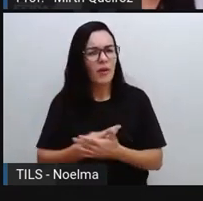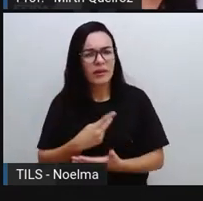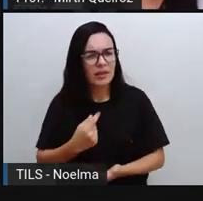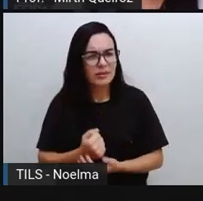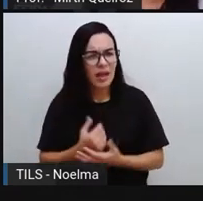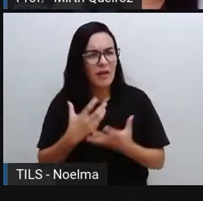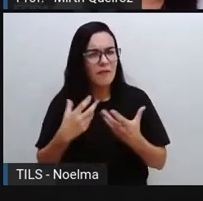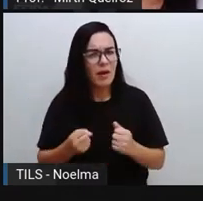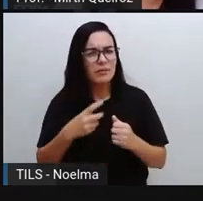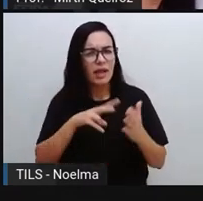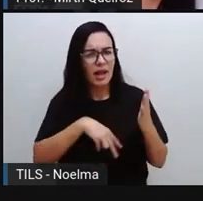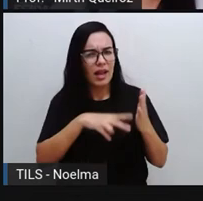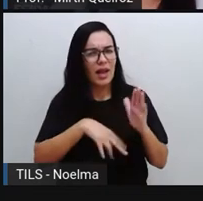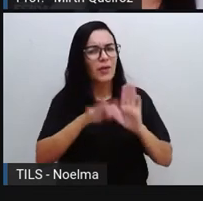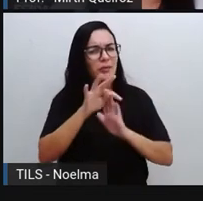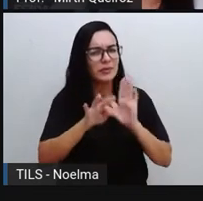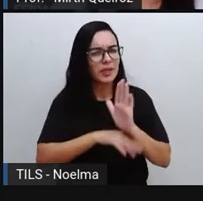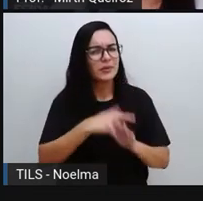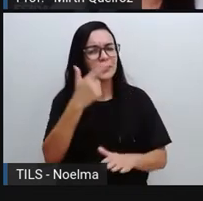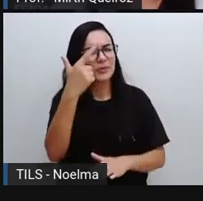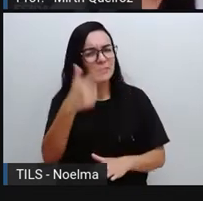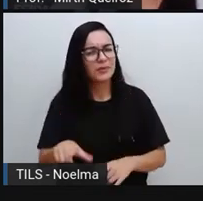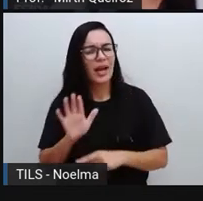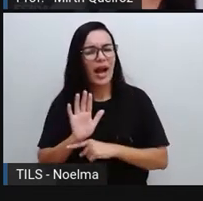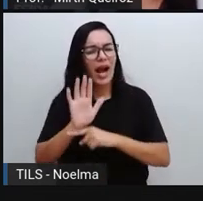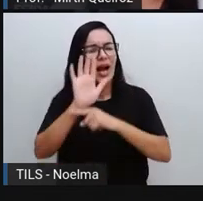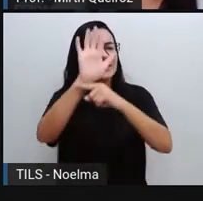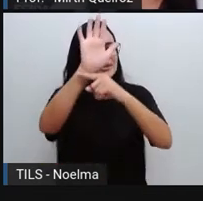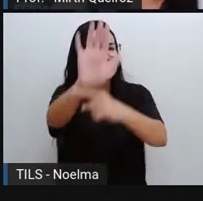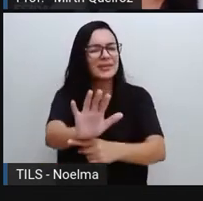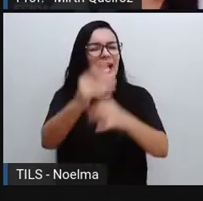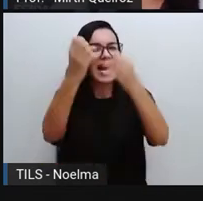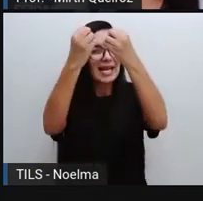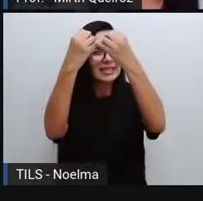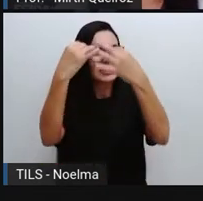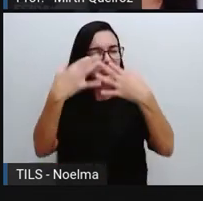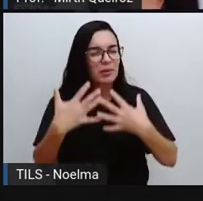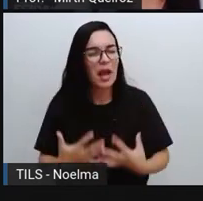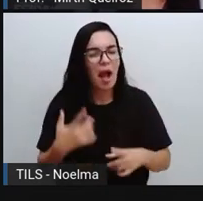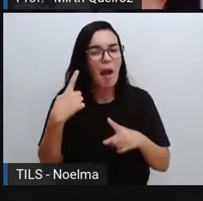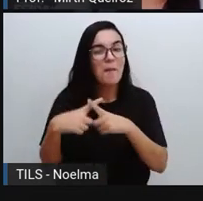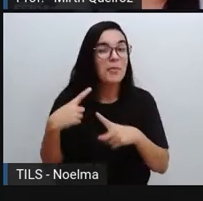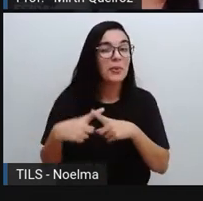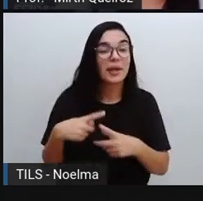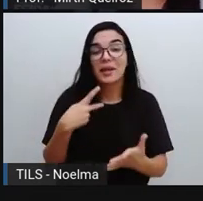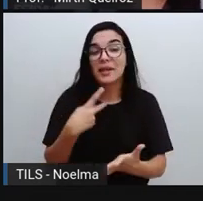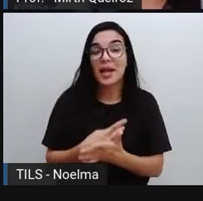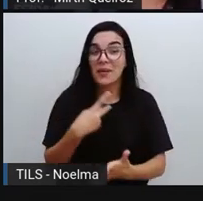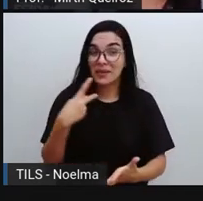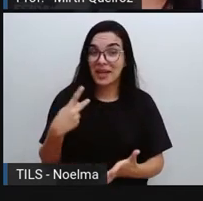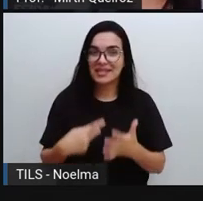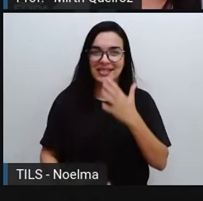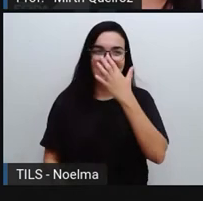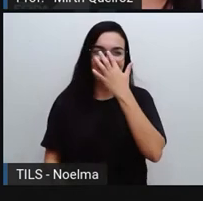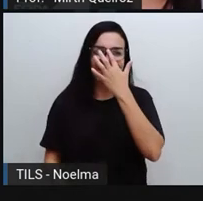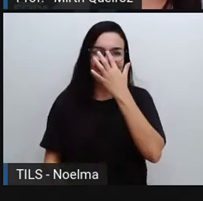Nós vamos ler mais um texto aqui e esse texto, ele vai ajudar a explicar isso.